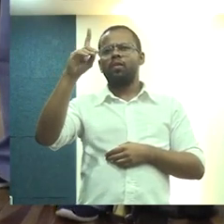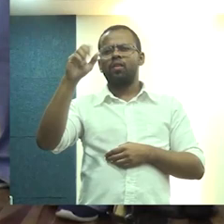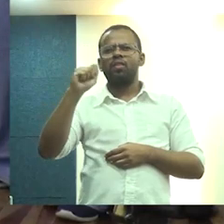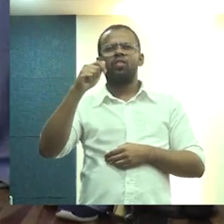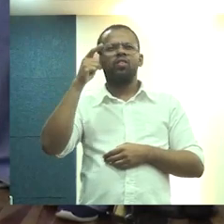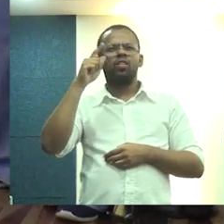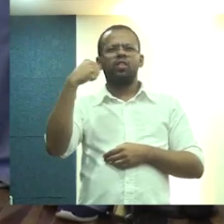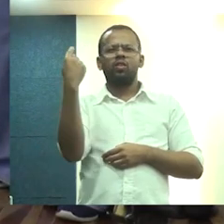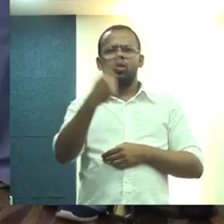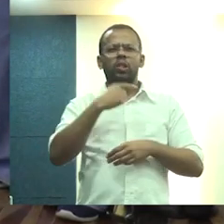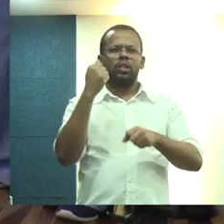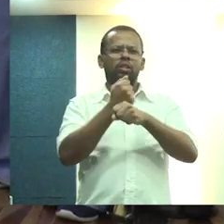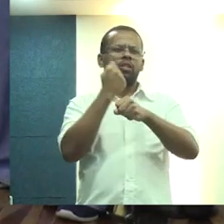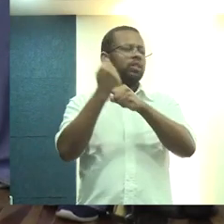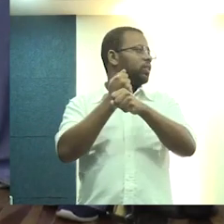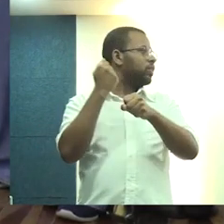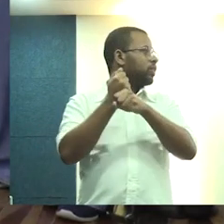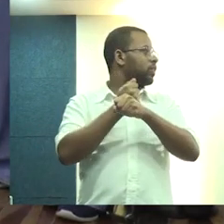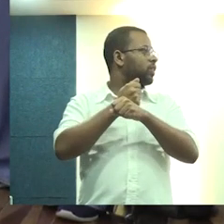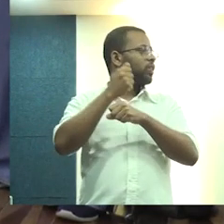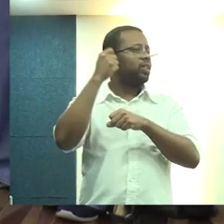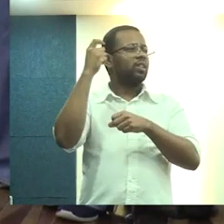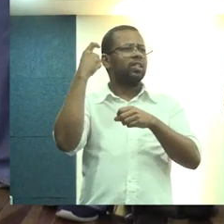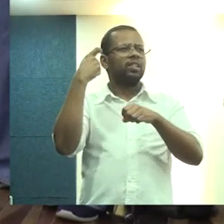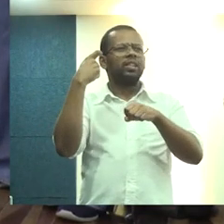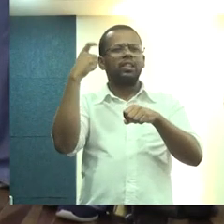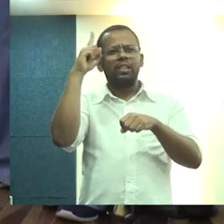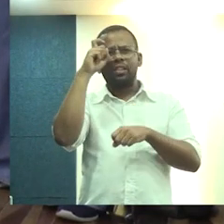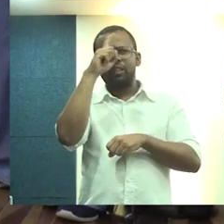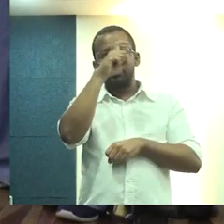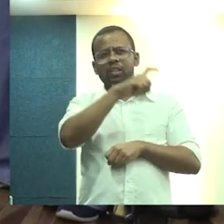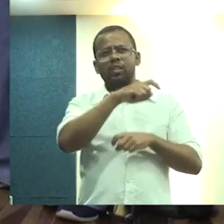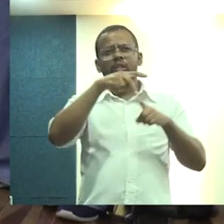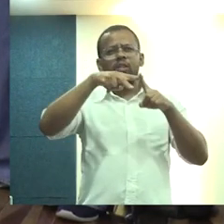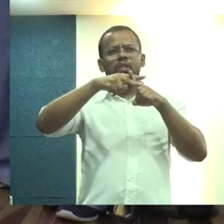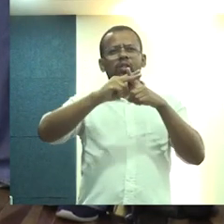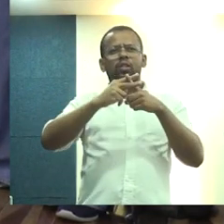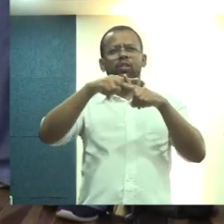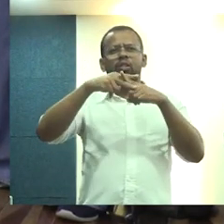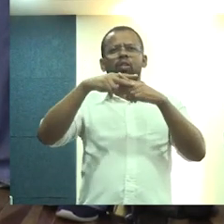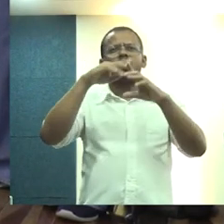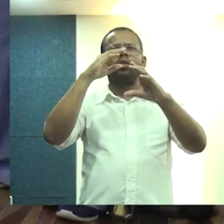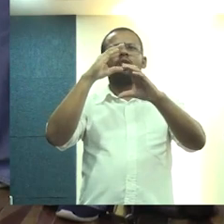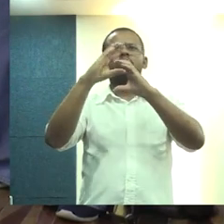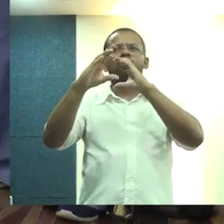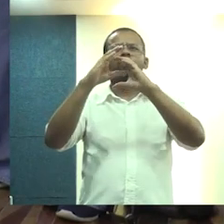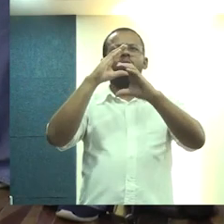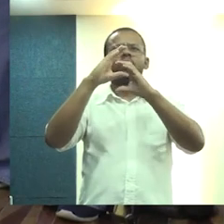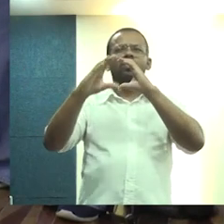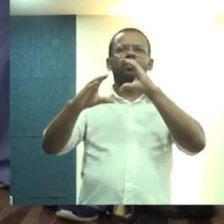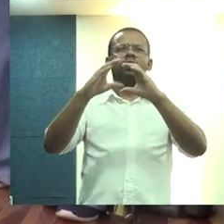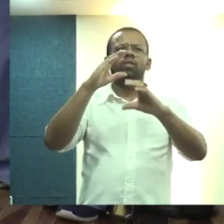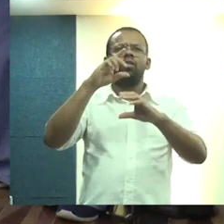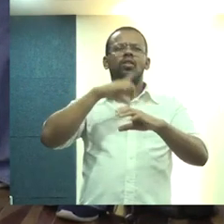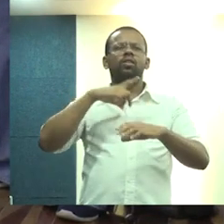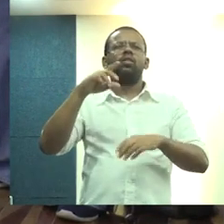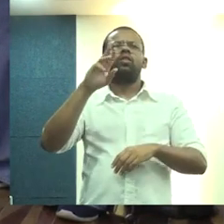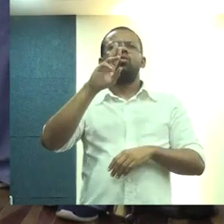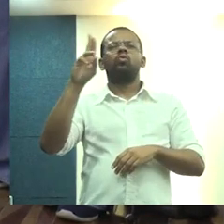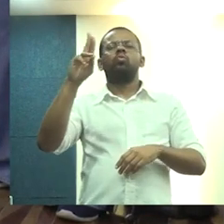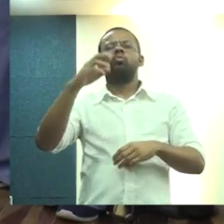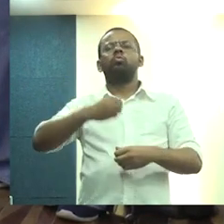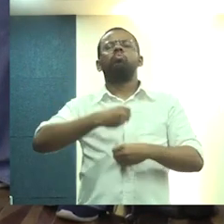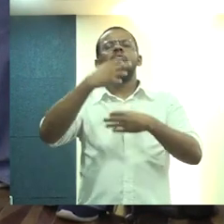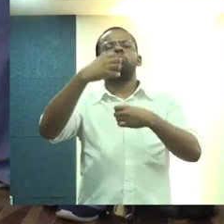duras penas um instrumento de comunicação popular, que se chama a expressão sergipana.